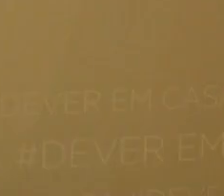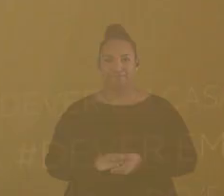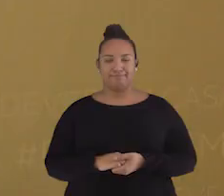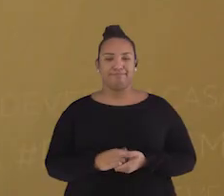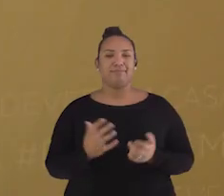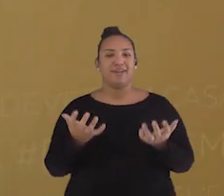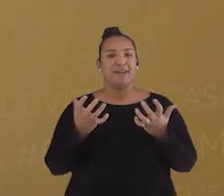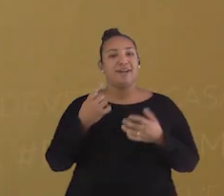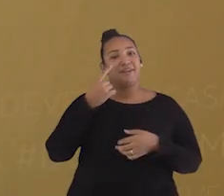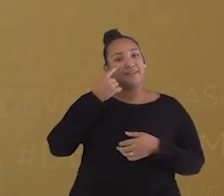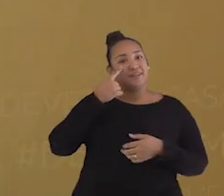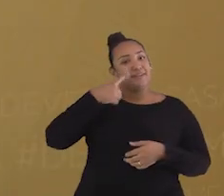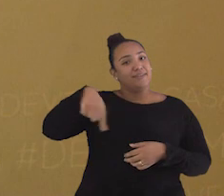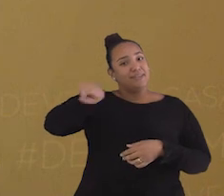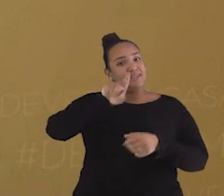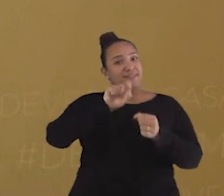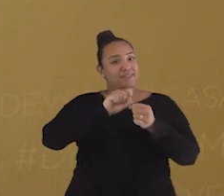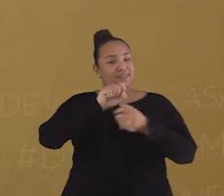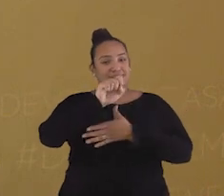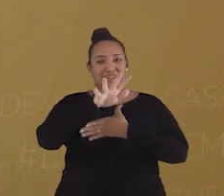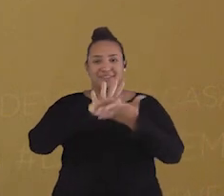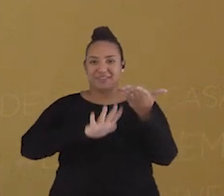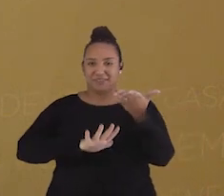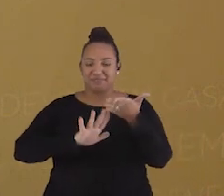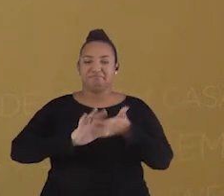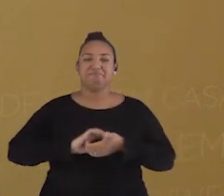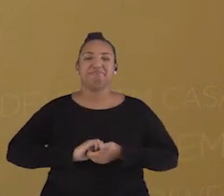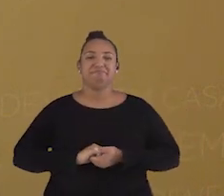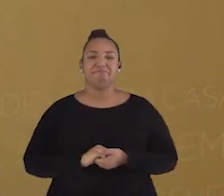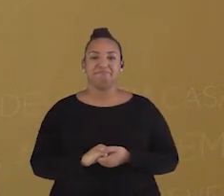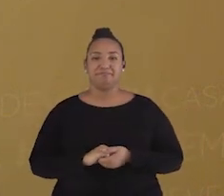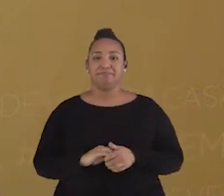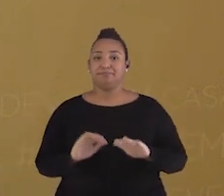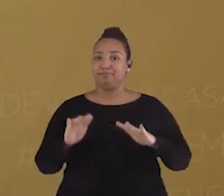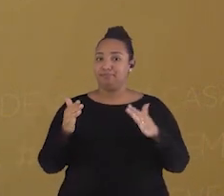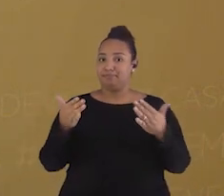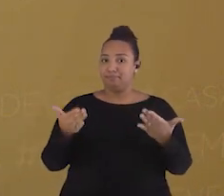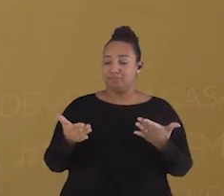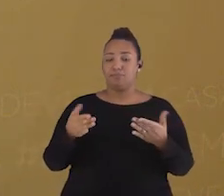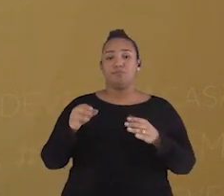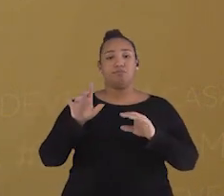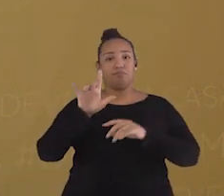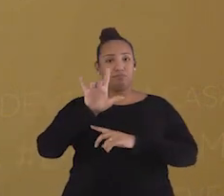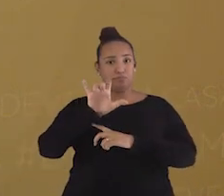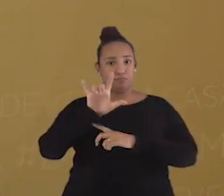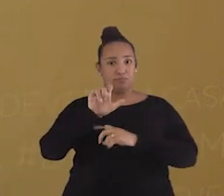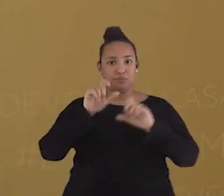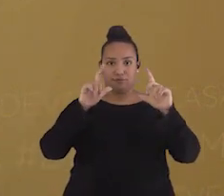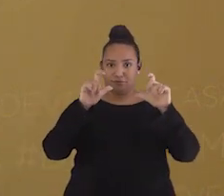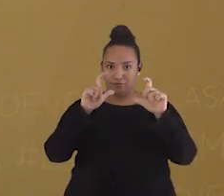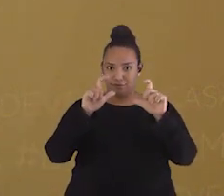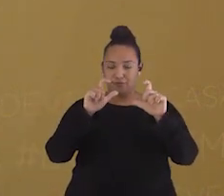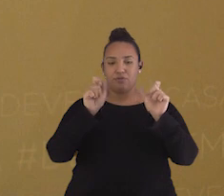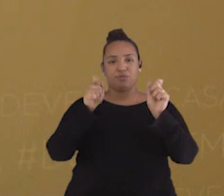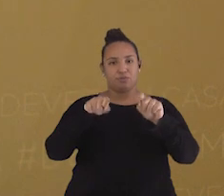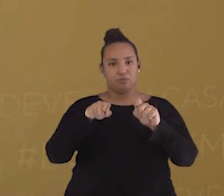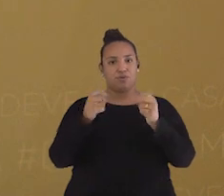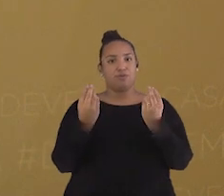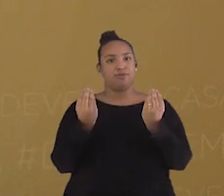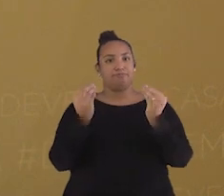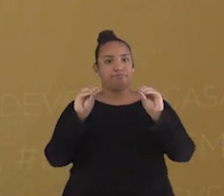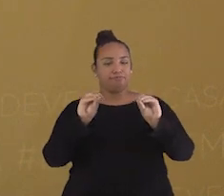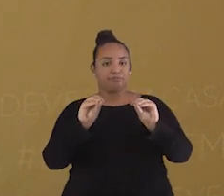Queremos muito ver essa atividade sendo feita por você. Então, pode nos marcar na foto da sua atividade